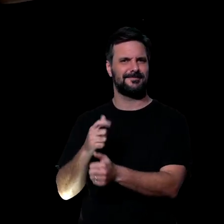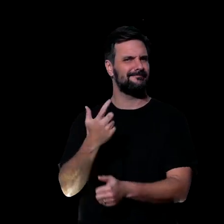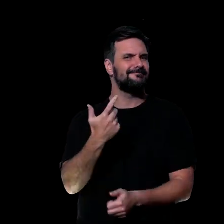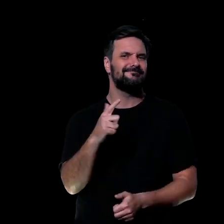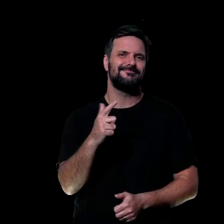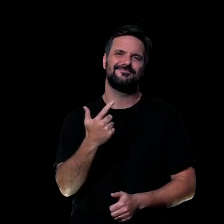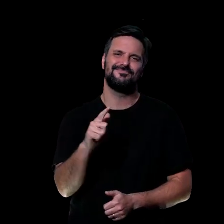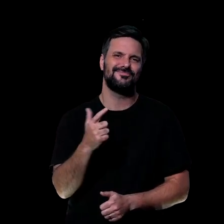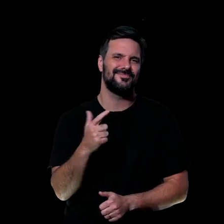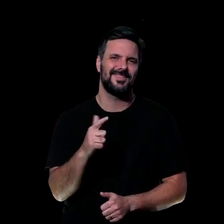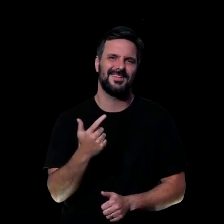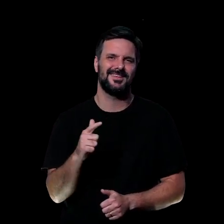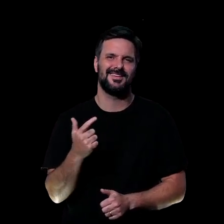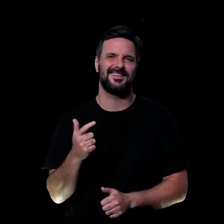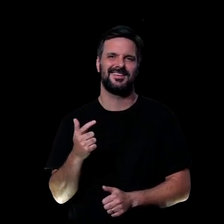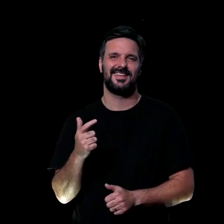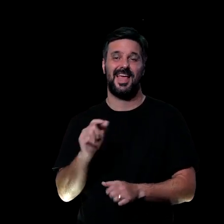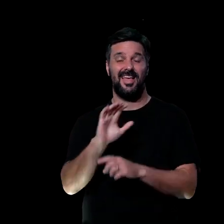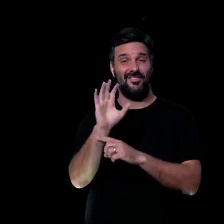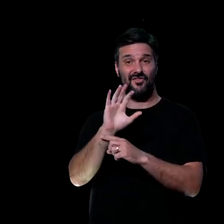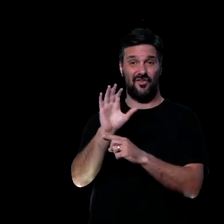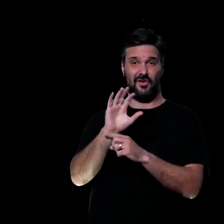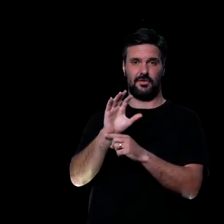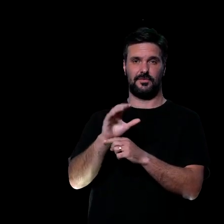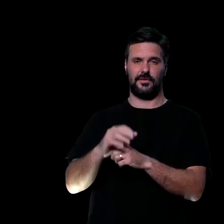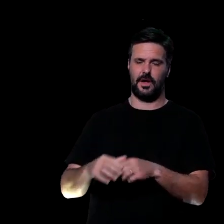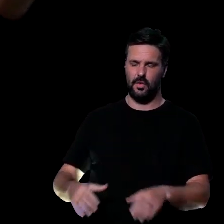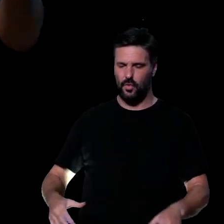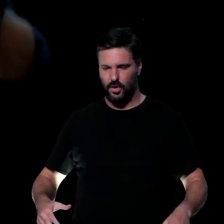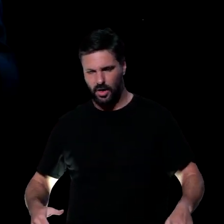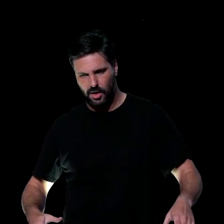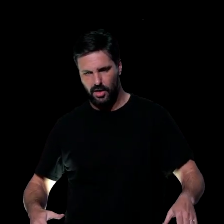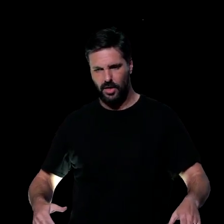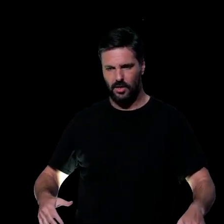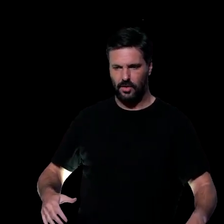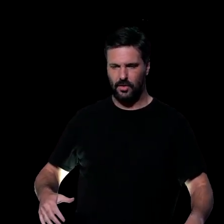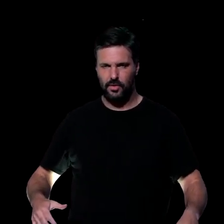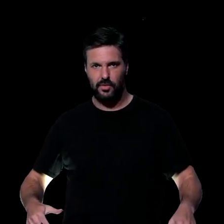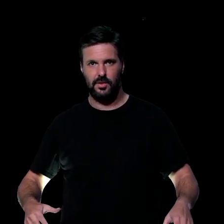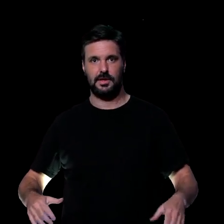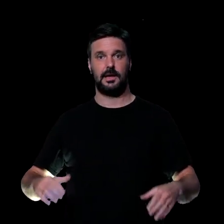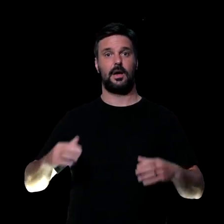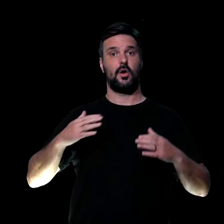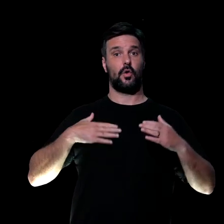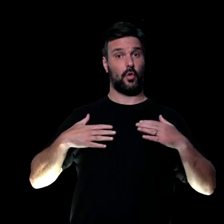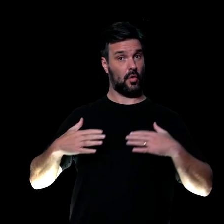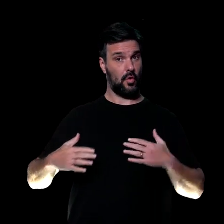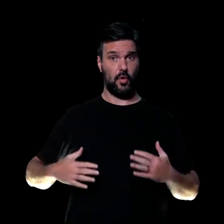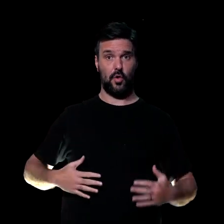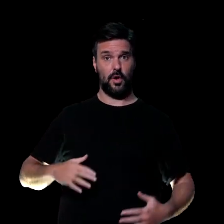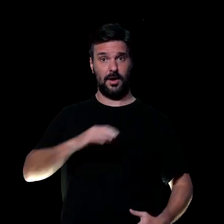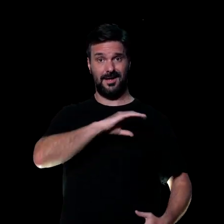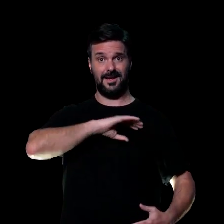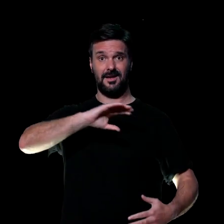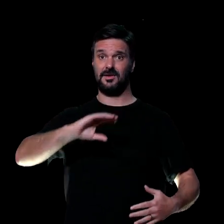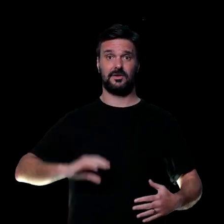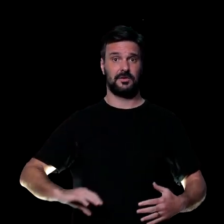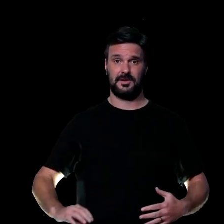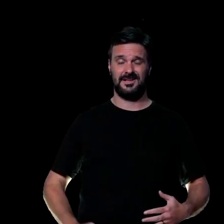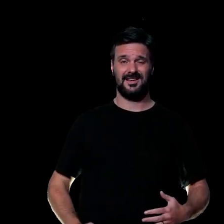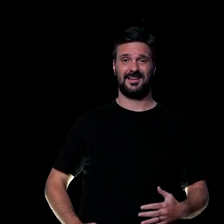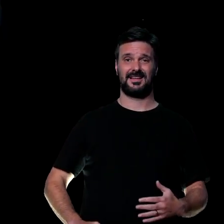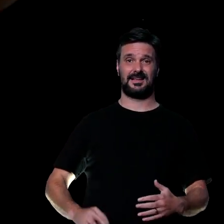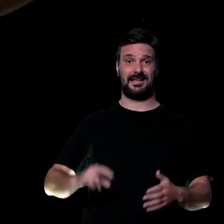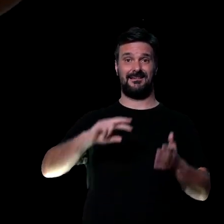vivo. Isso é só em filme de zumbi. Por quê? Porque corpo de Cristo significa ligação, vida de Jesus